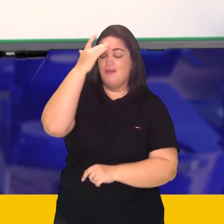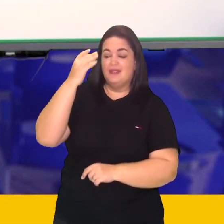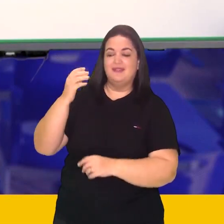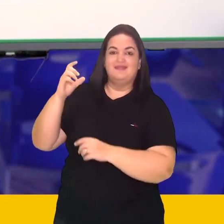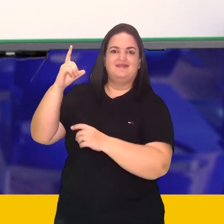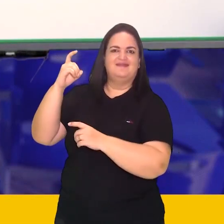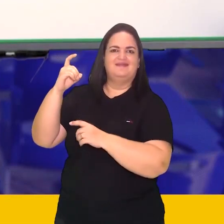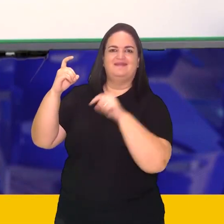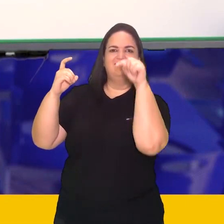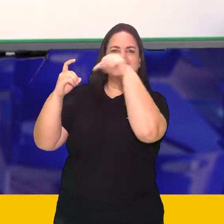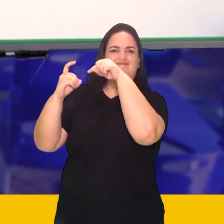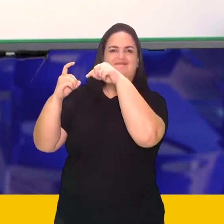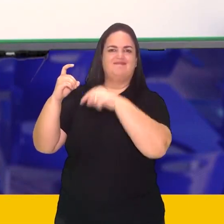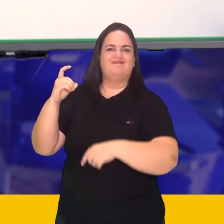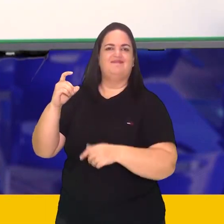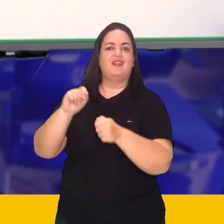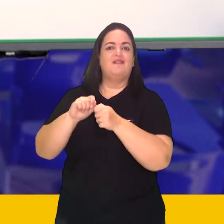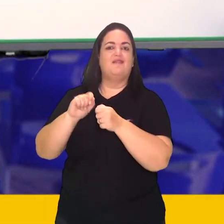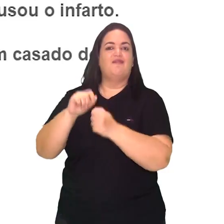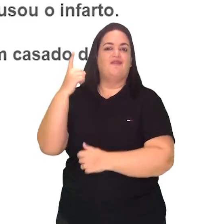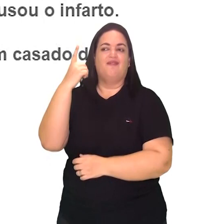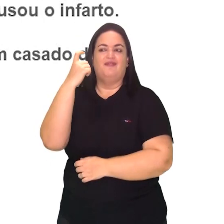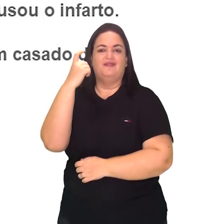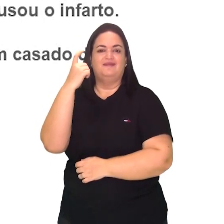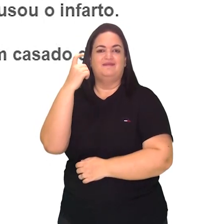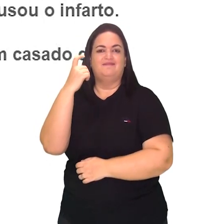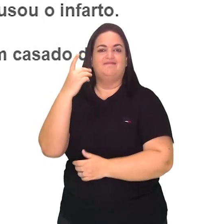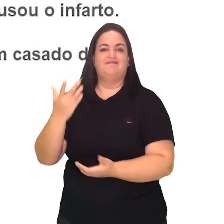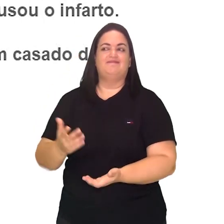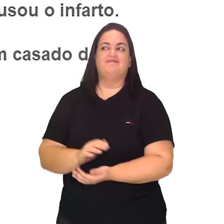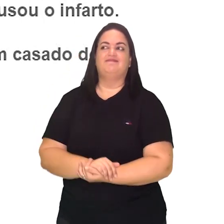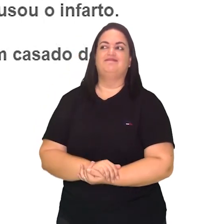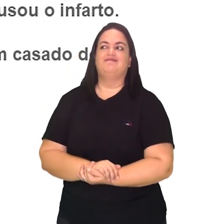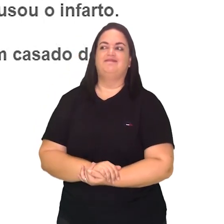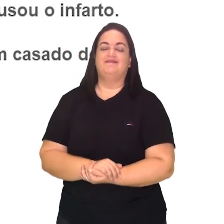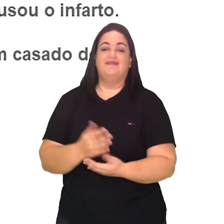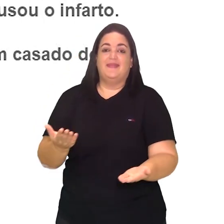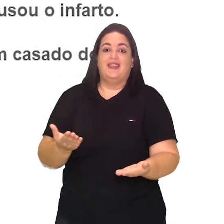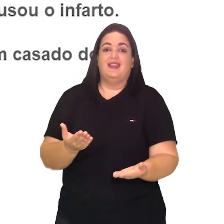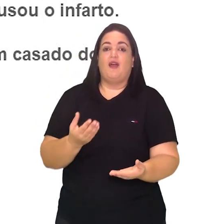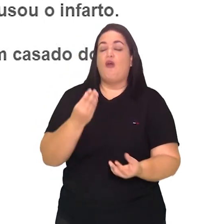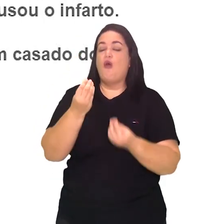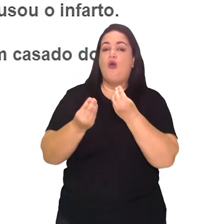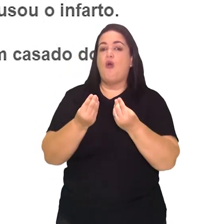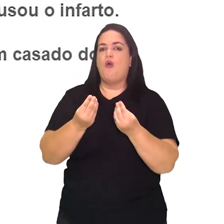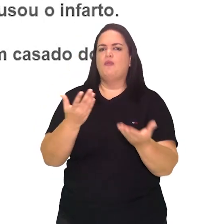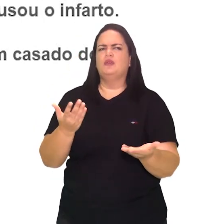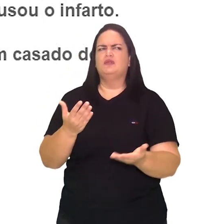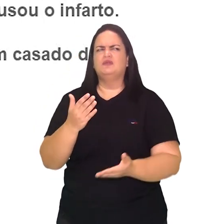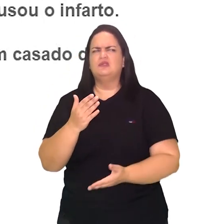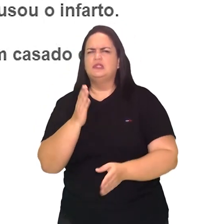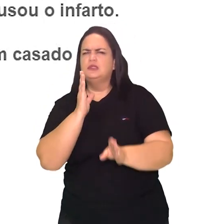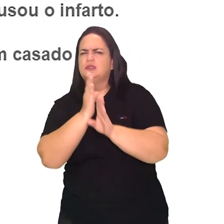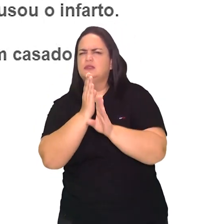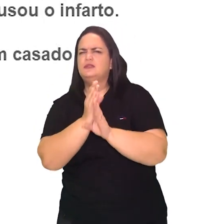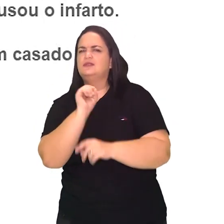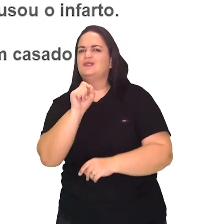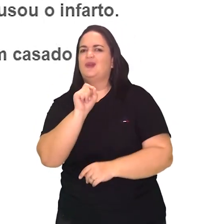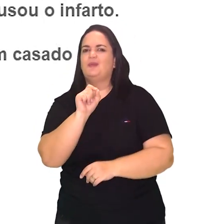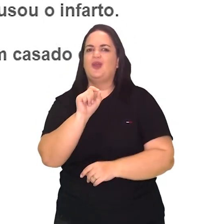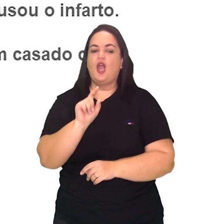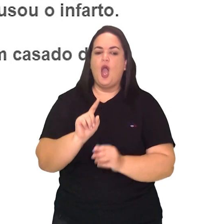o causador desse enigma. E a gente descobre que a única pessoa que dominaria os conhecimentos